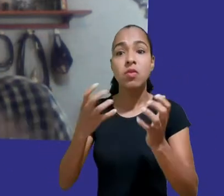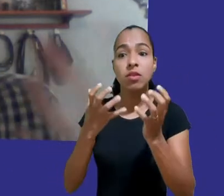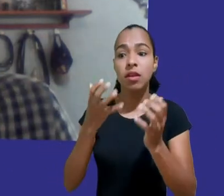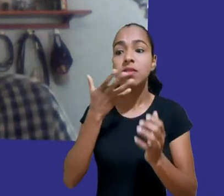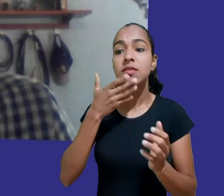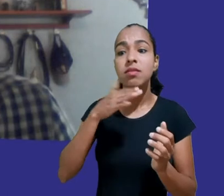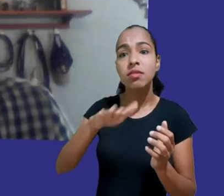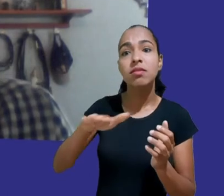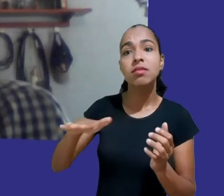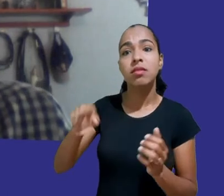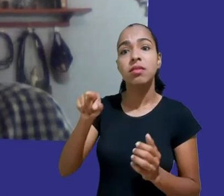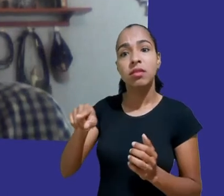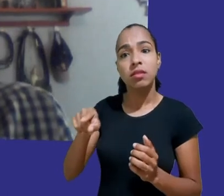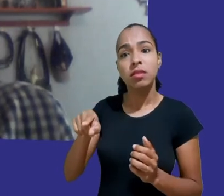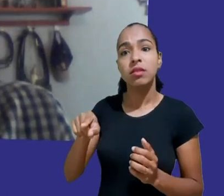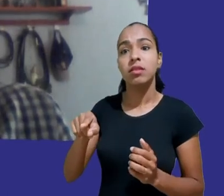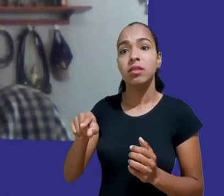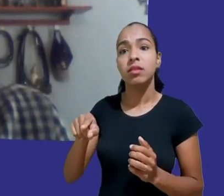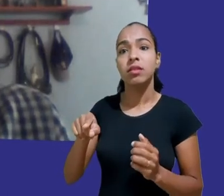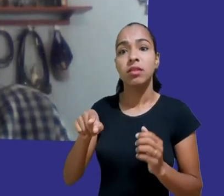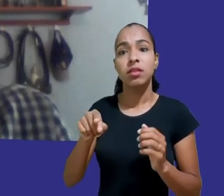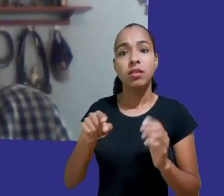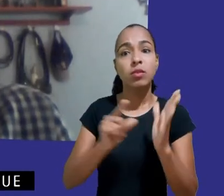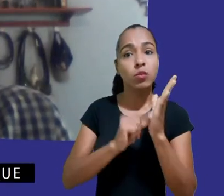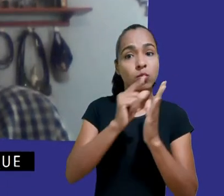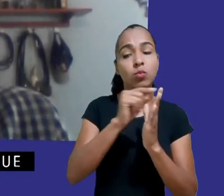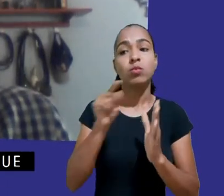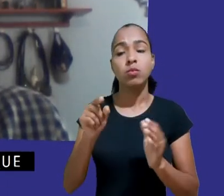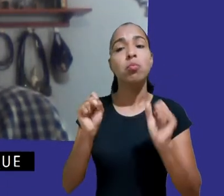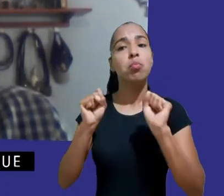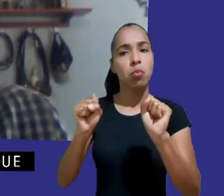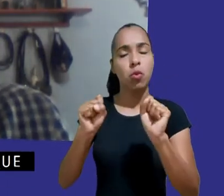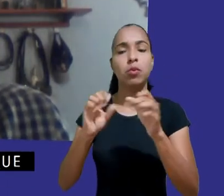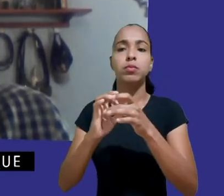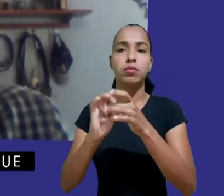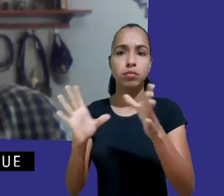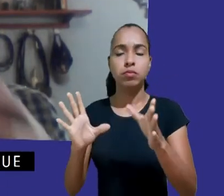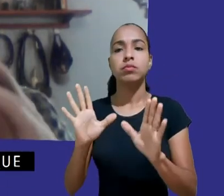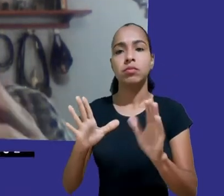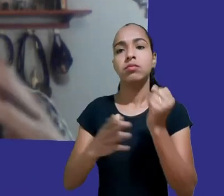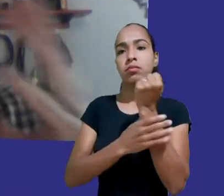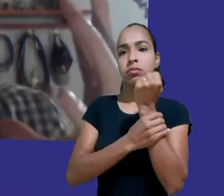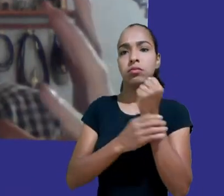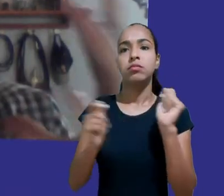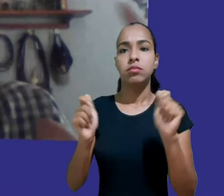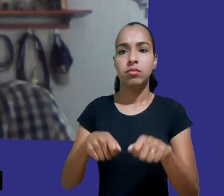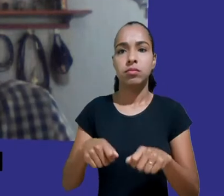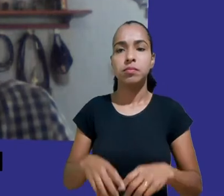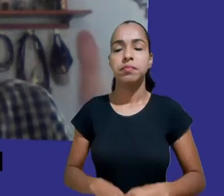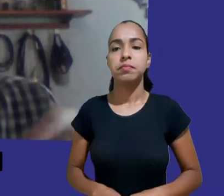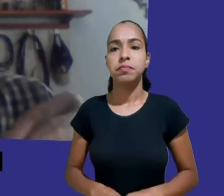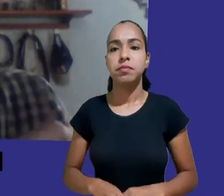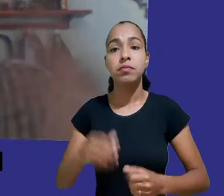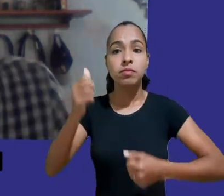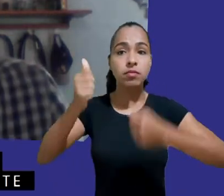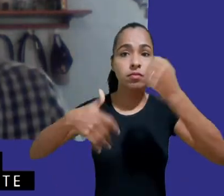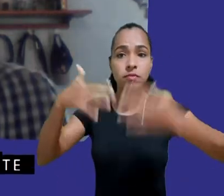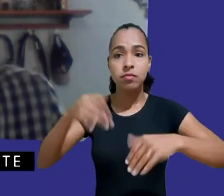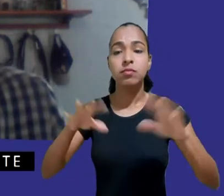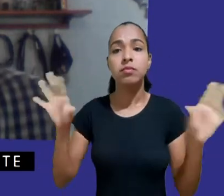digital ao qual elas têm direito. Eu acho que vale explicar rapidinho por que a gente fala em saída e soluções